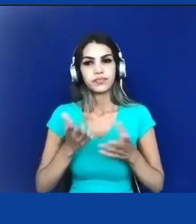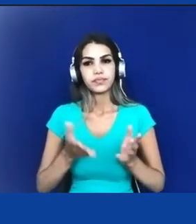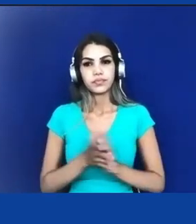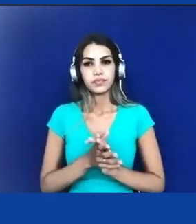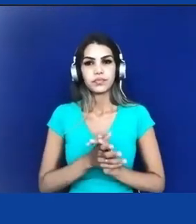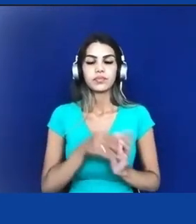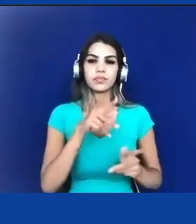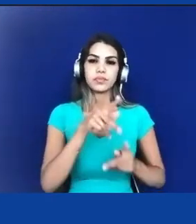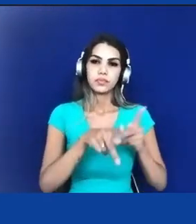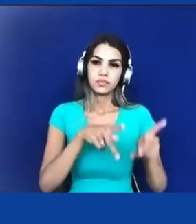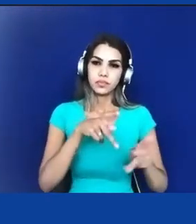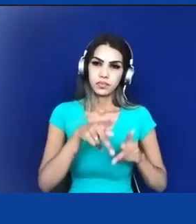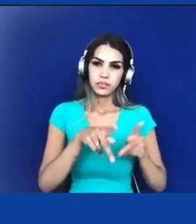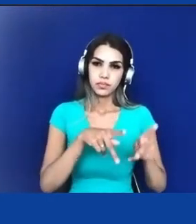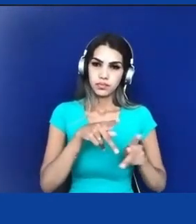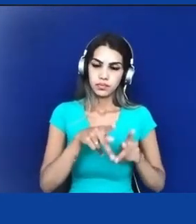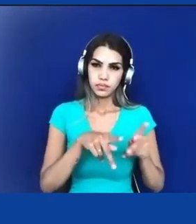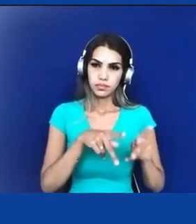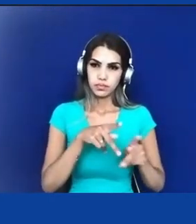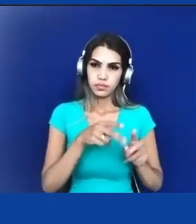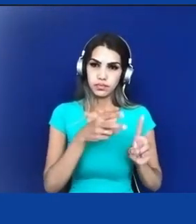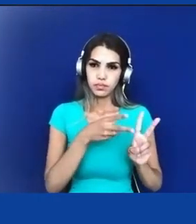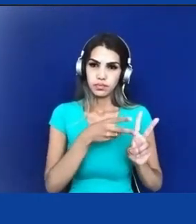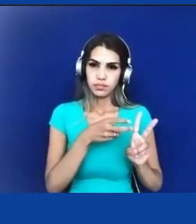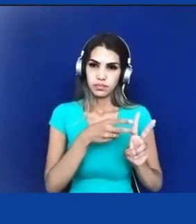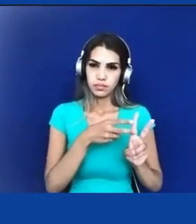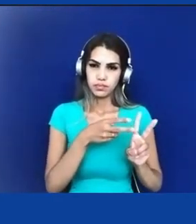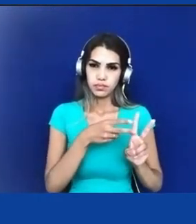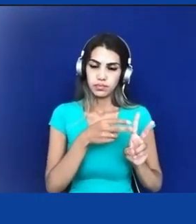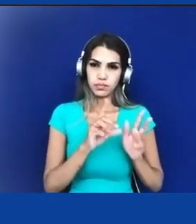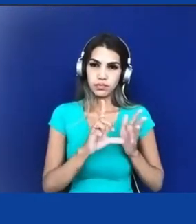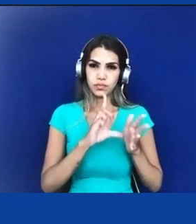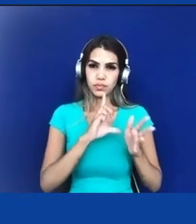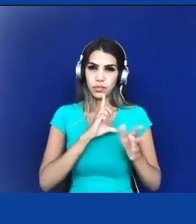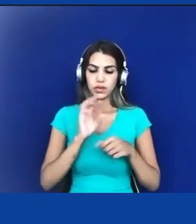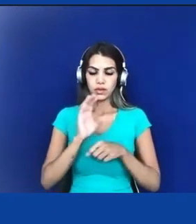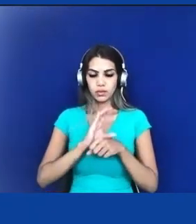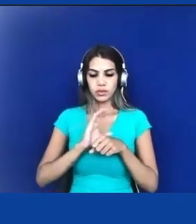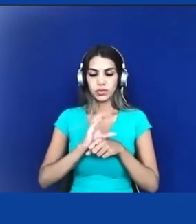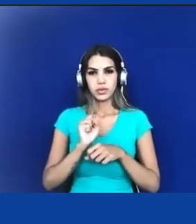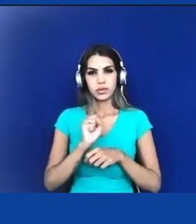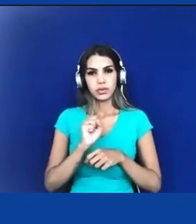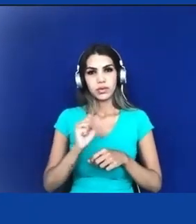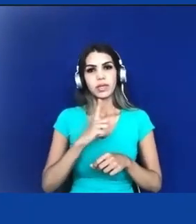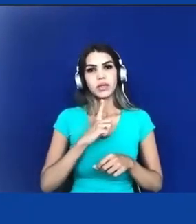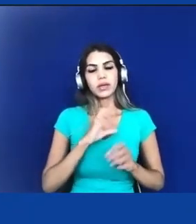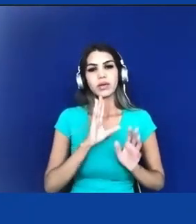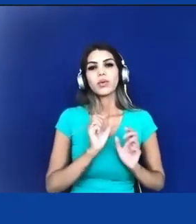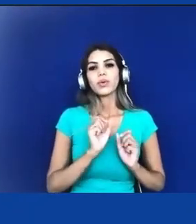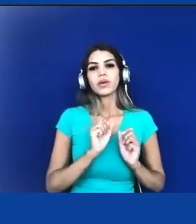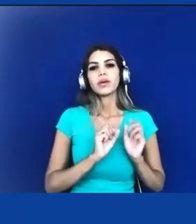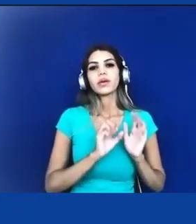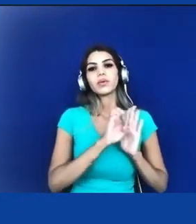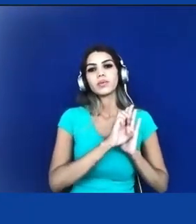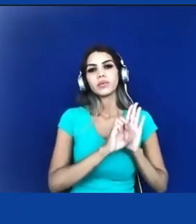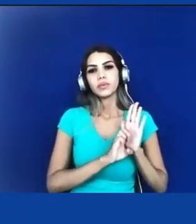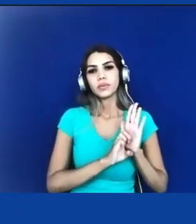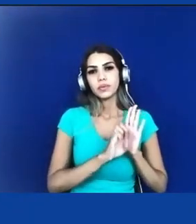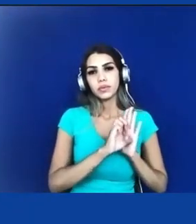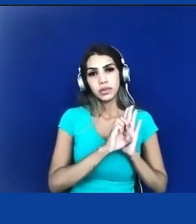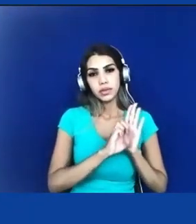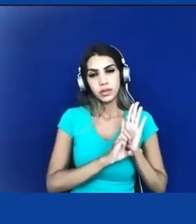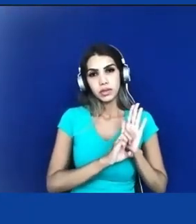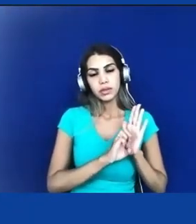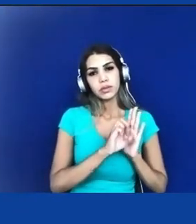federal de 88 e aí só uma aspas aqui o estatuto do índio o estatuto do índio foi promulgado em 73